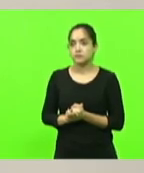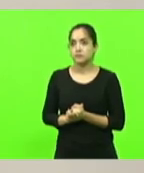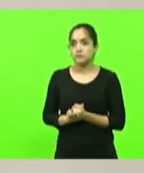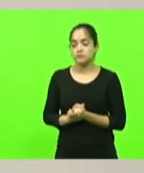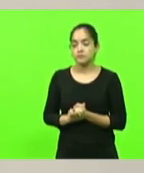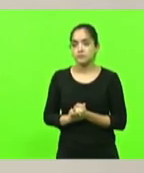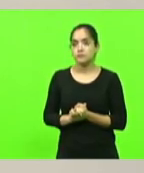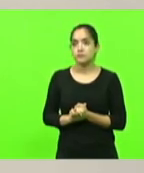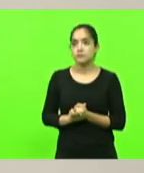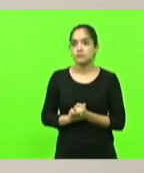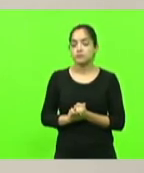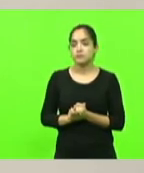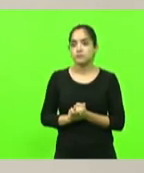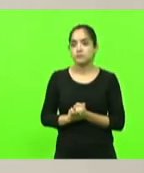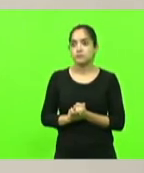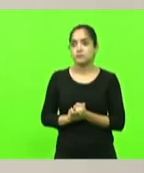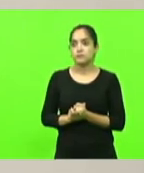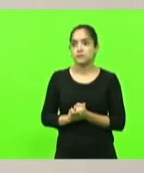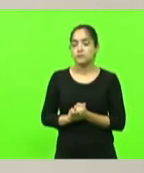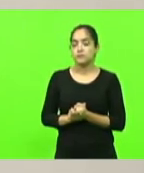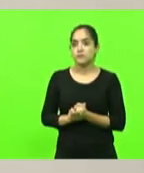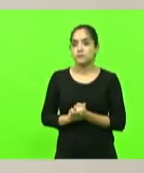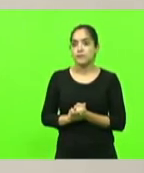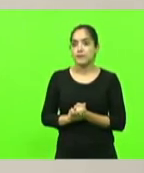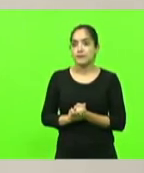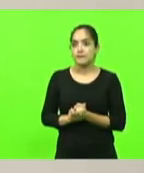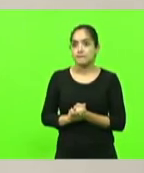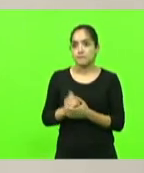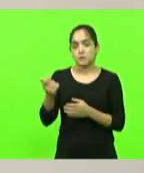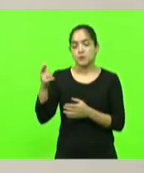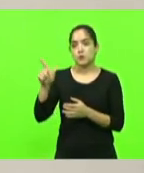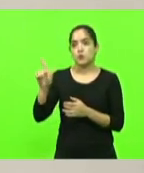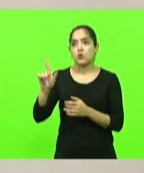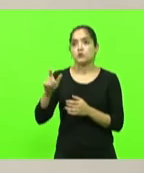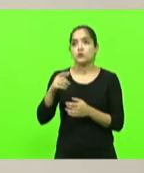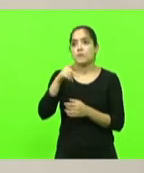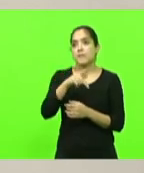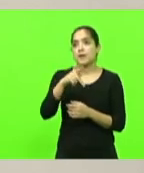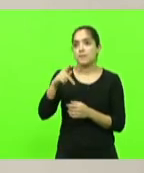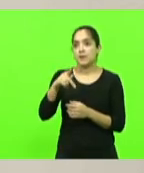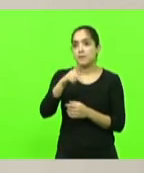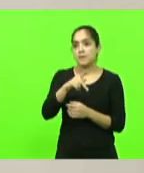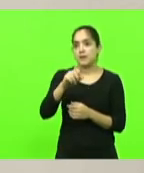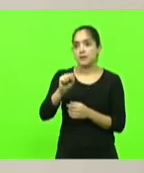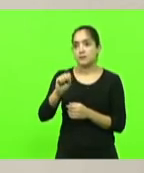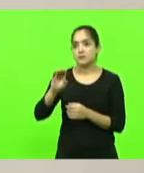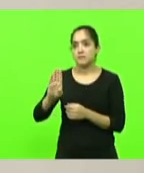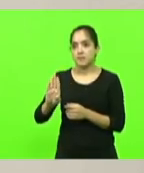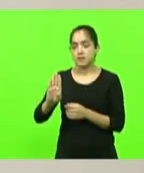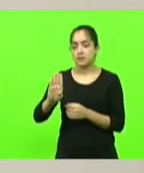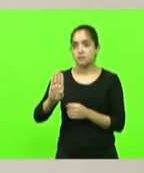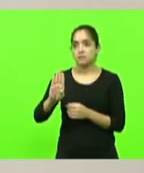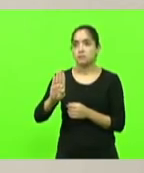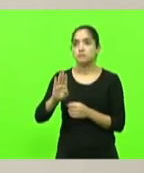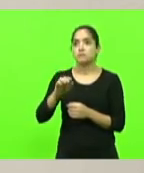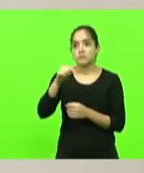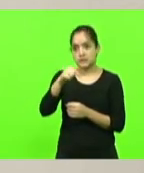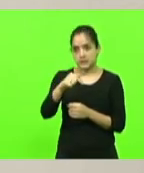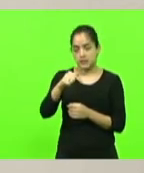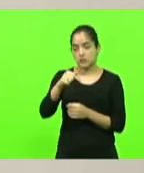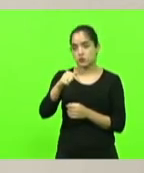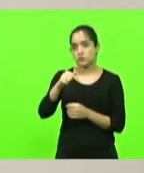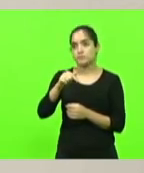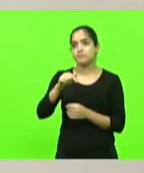não havendo quem usar a palavra próximo bloco é PP PSB também 7 minutos e 30